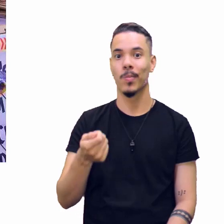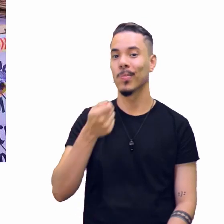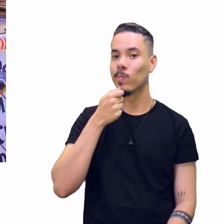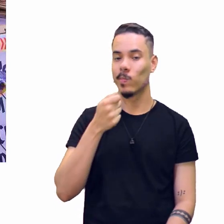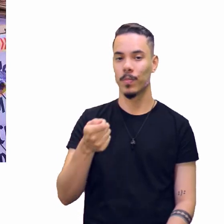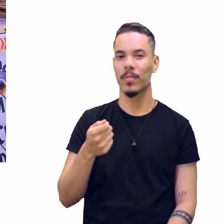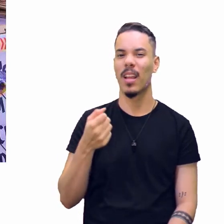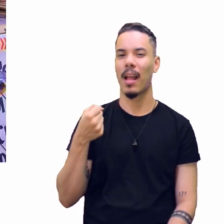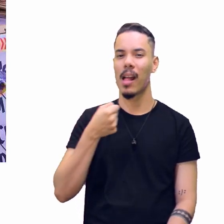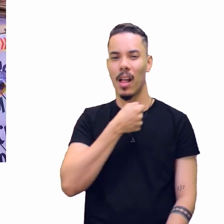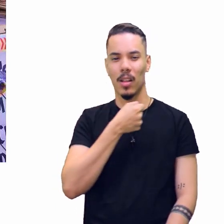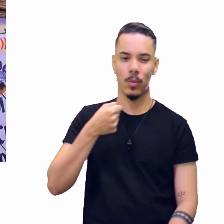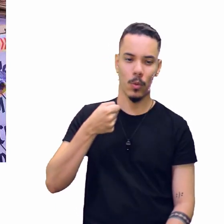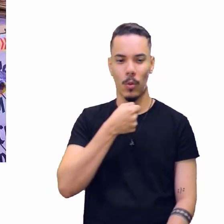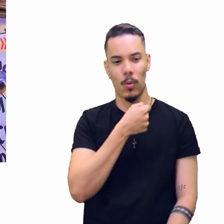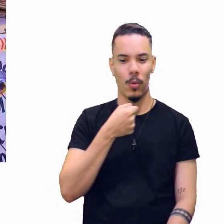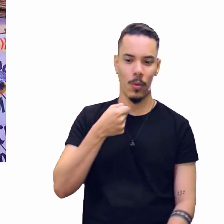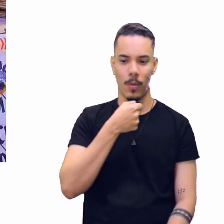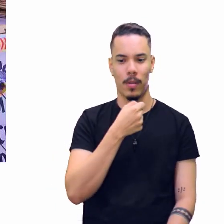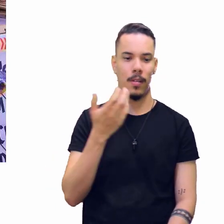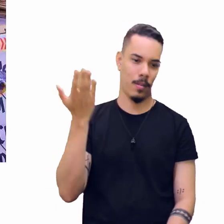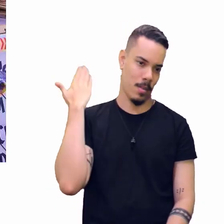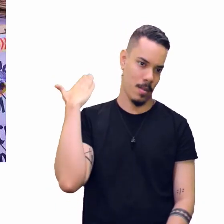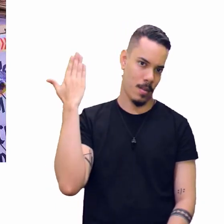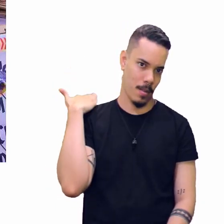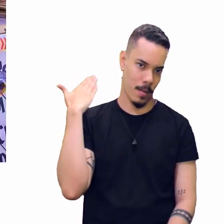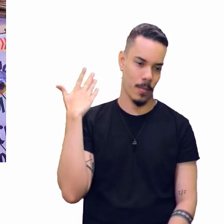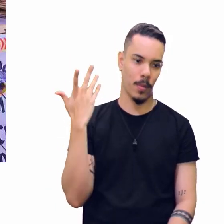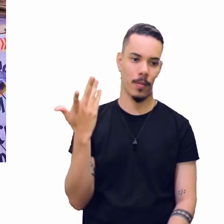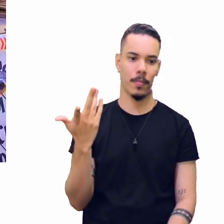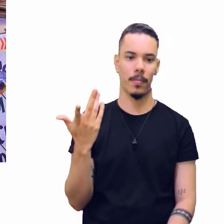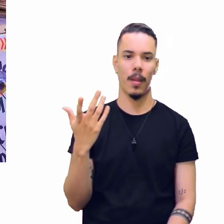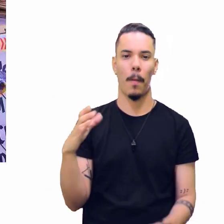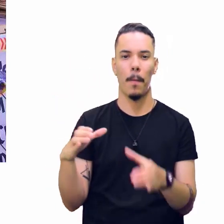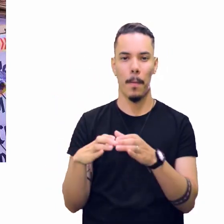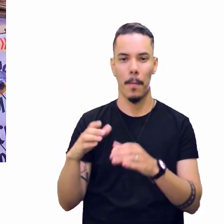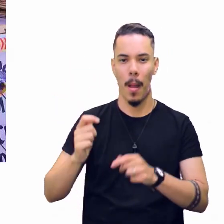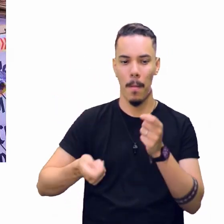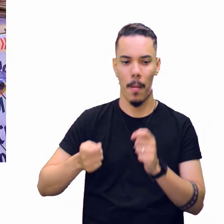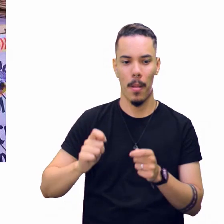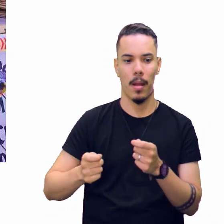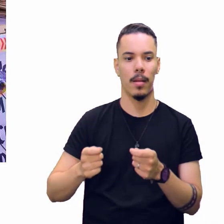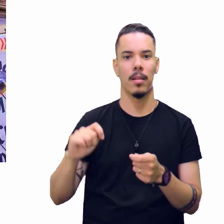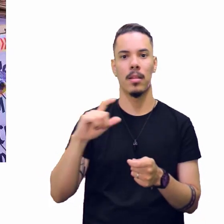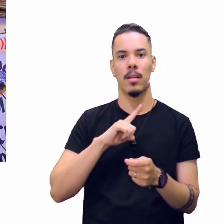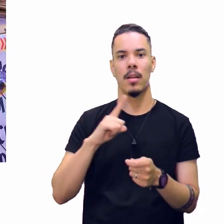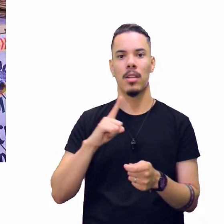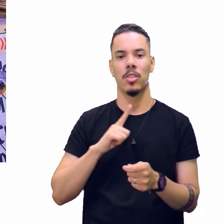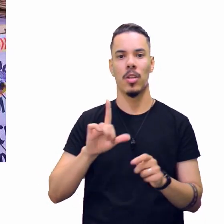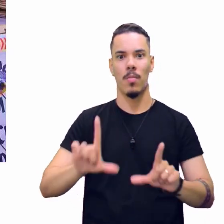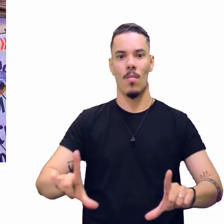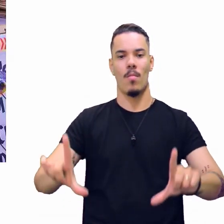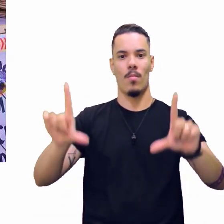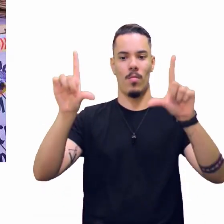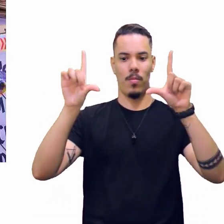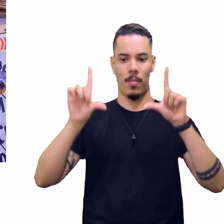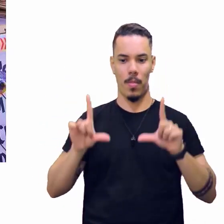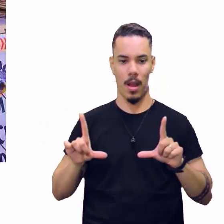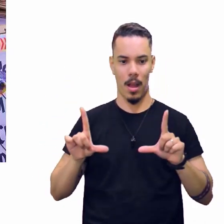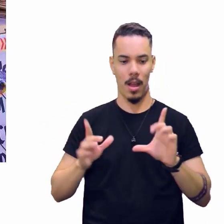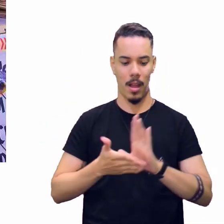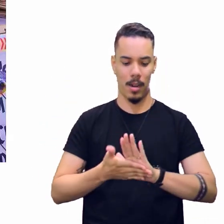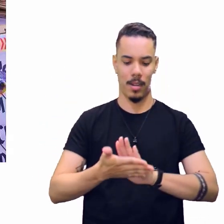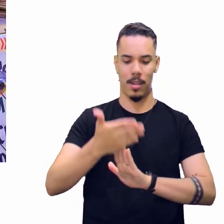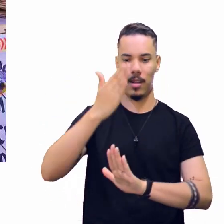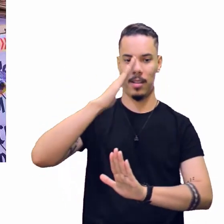cantores, né? Que estavam na época, com as bandas. Aí vinha aquele pôster e, atrás desse